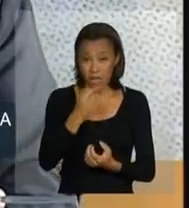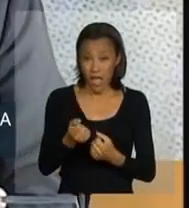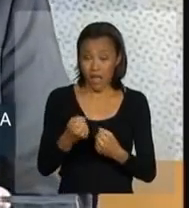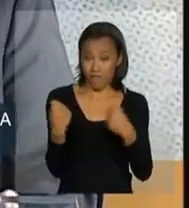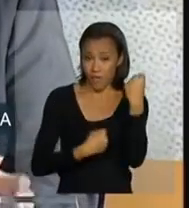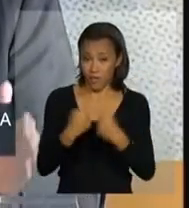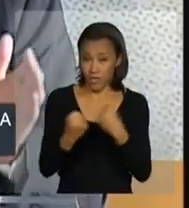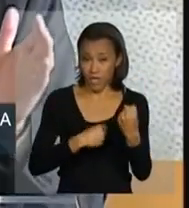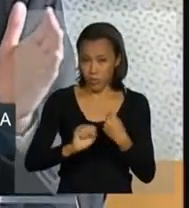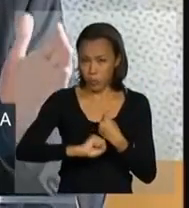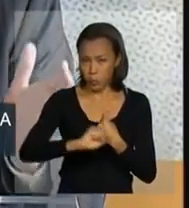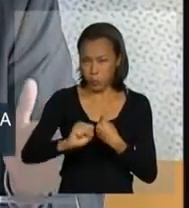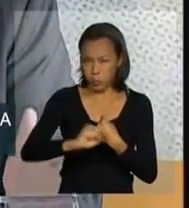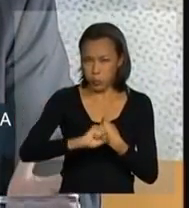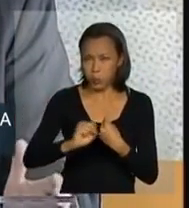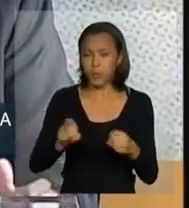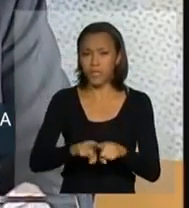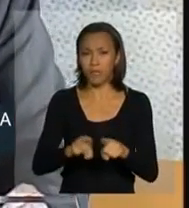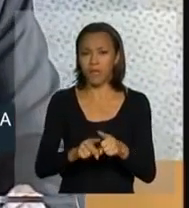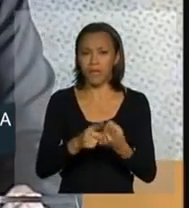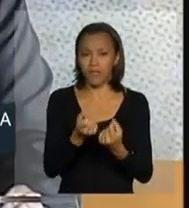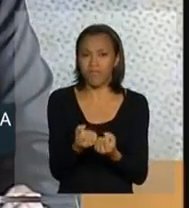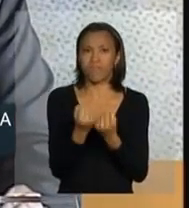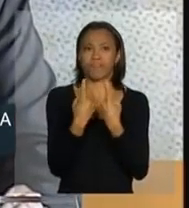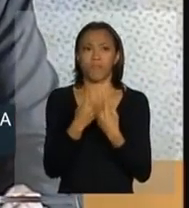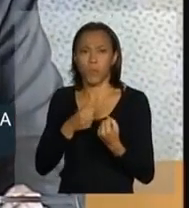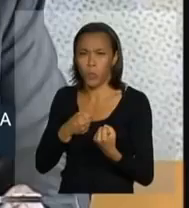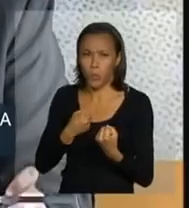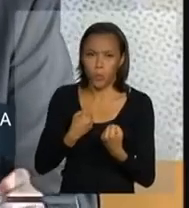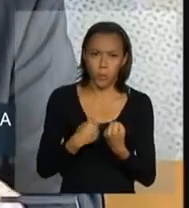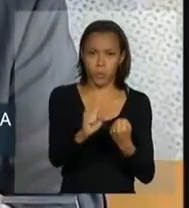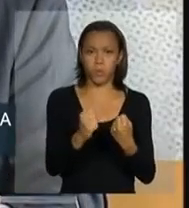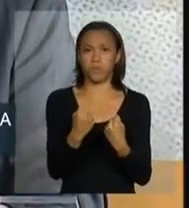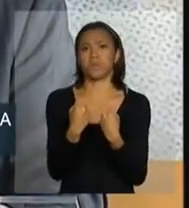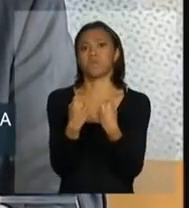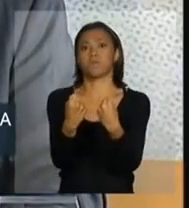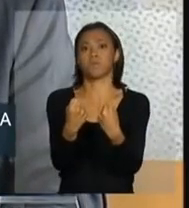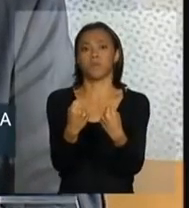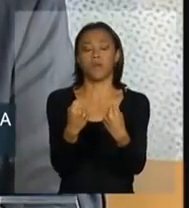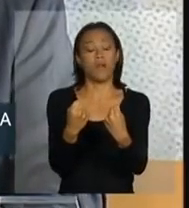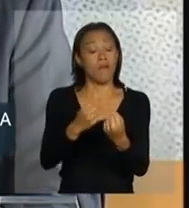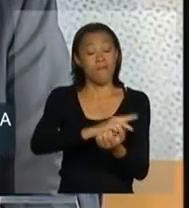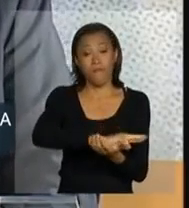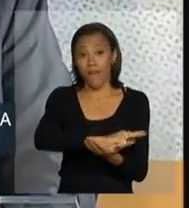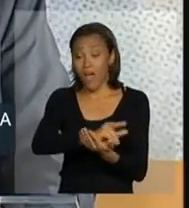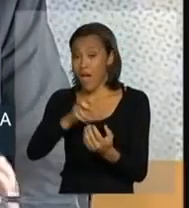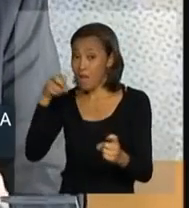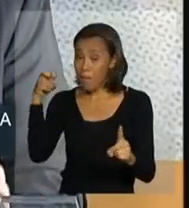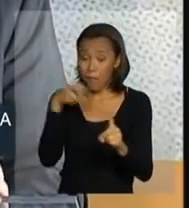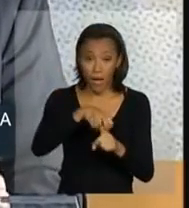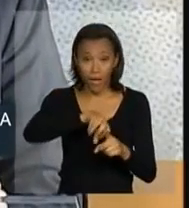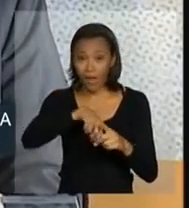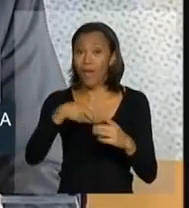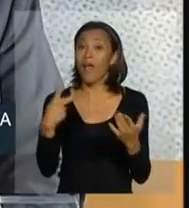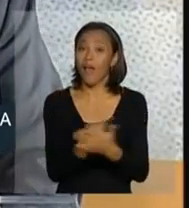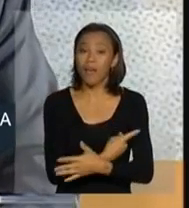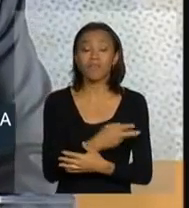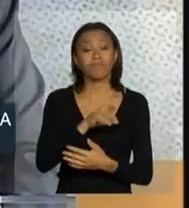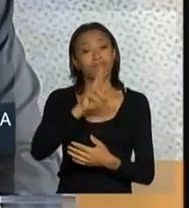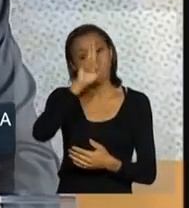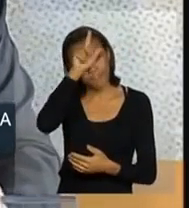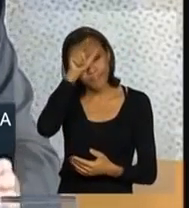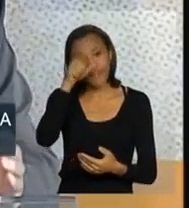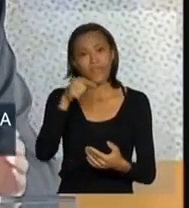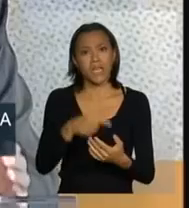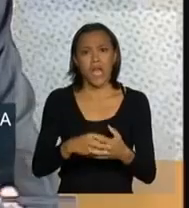velocidade e à ultrapassagem em rodovias. Muitos acidentes são oriundos desta imprudência, uma